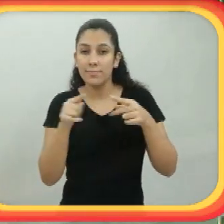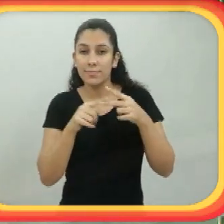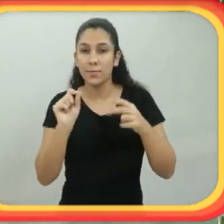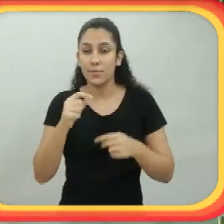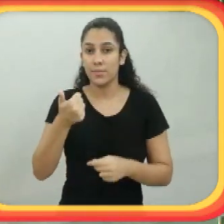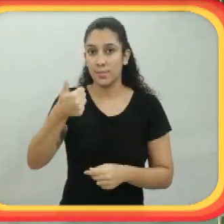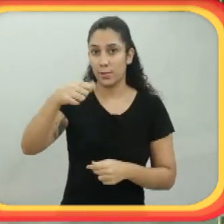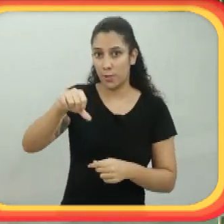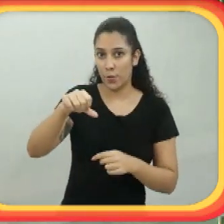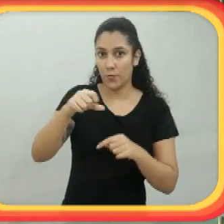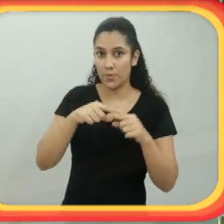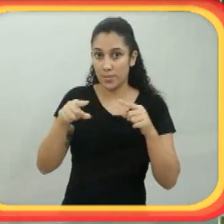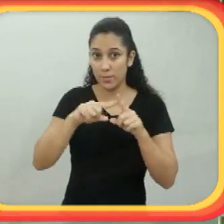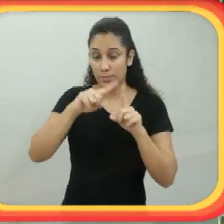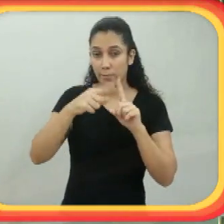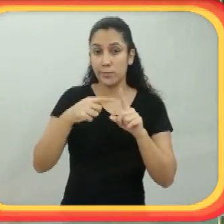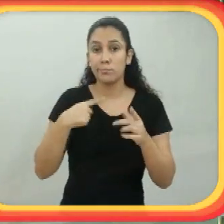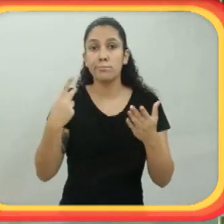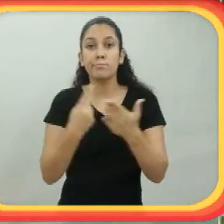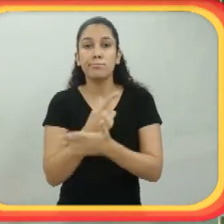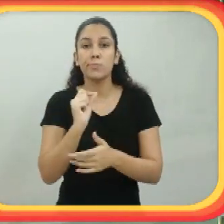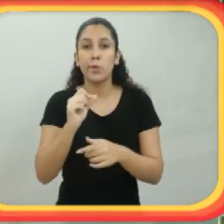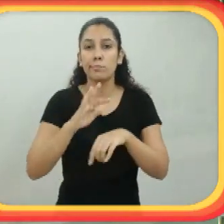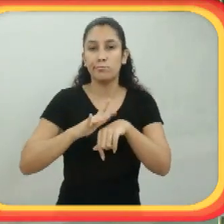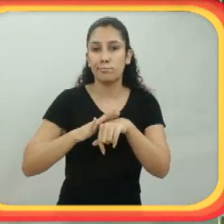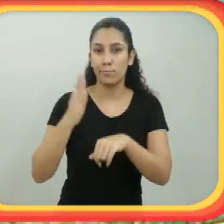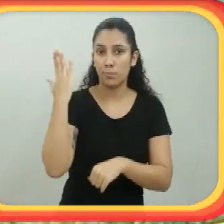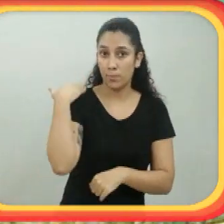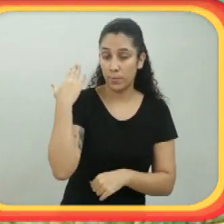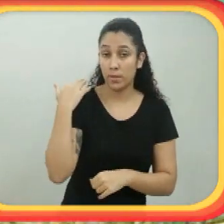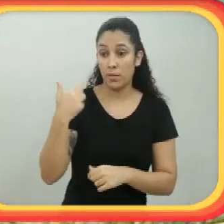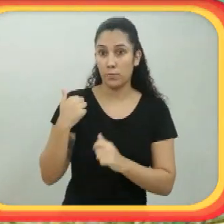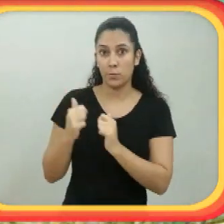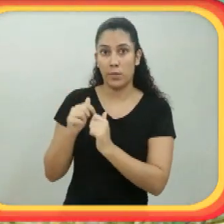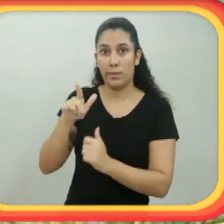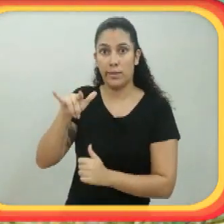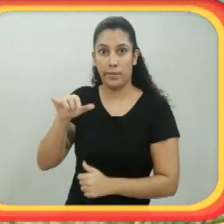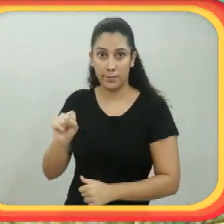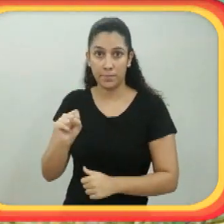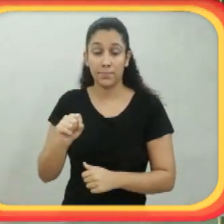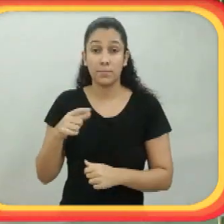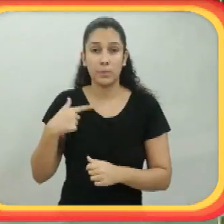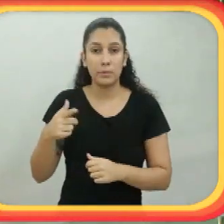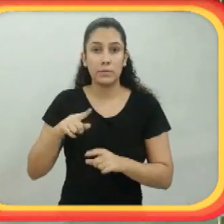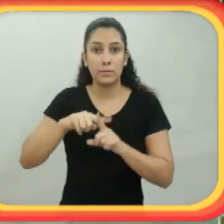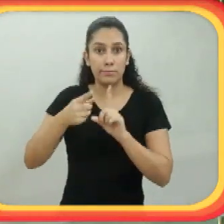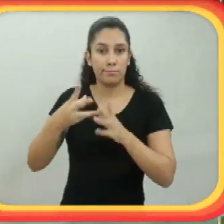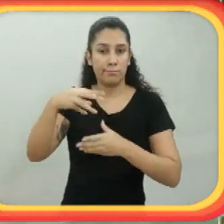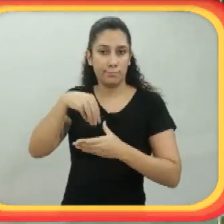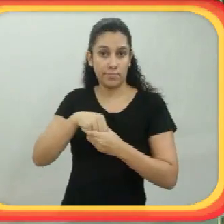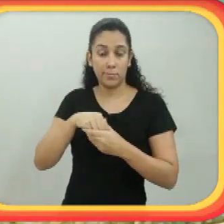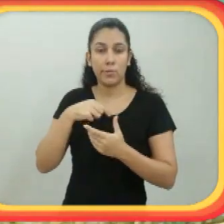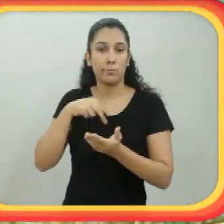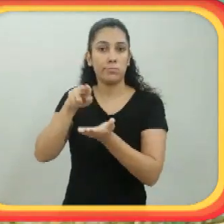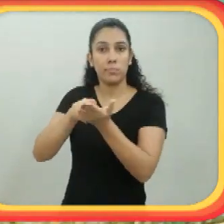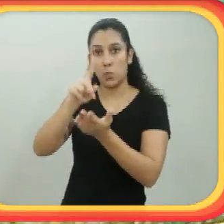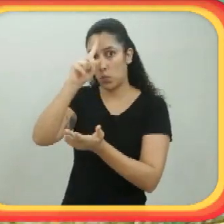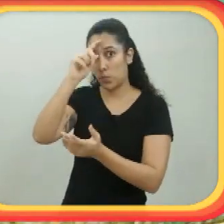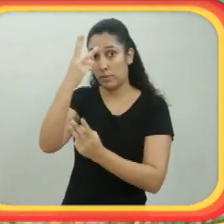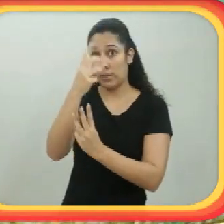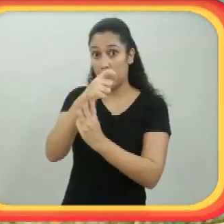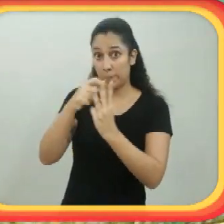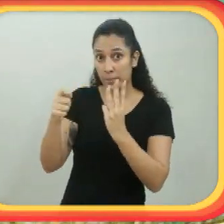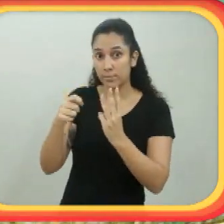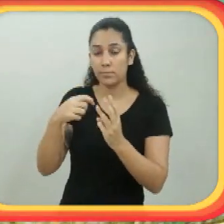na minha barriga, ficamos internadas por três meses. Passado esse tempo de internação, nós voltamos para casa. Mas a